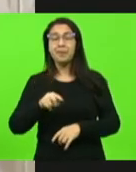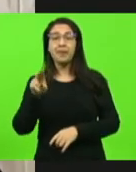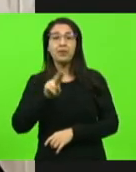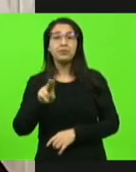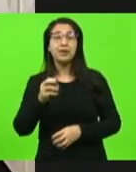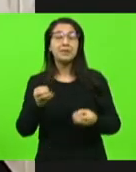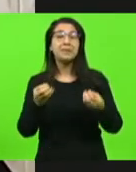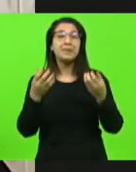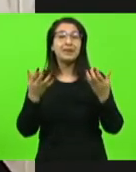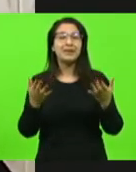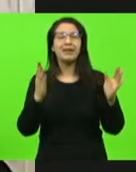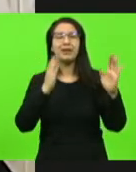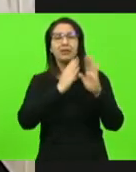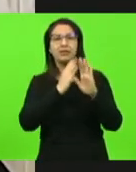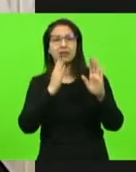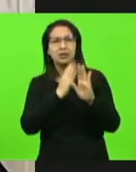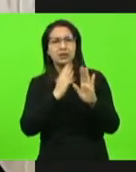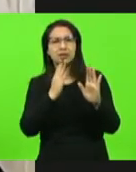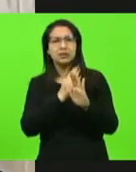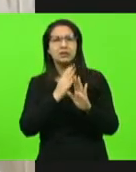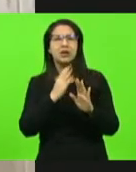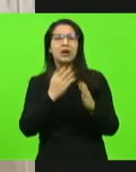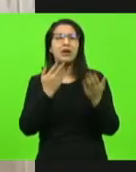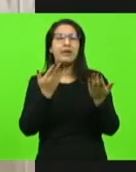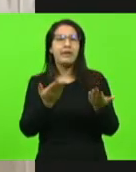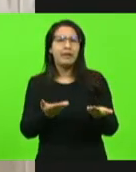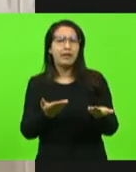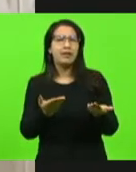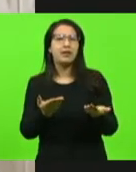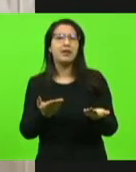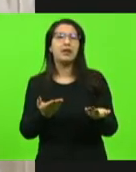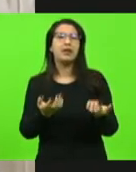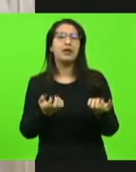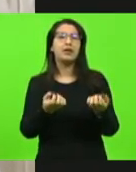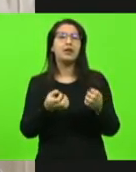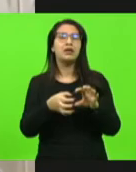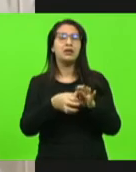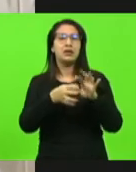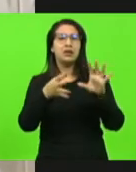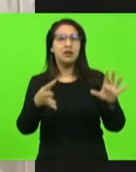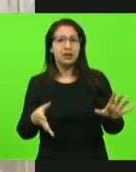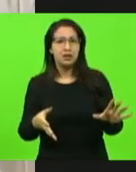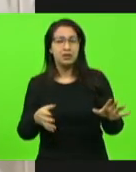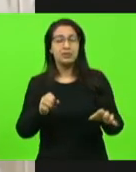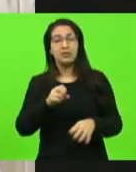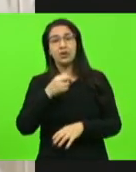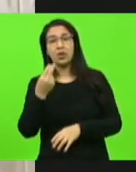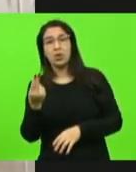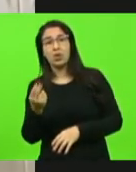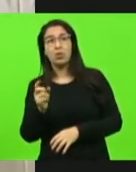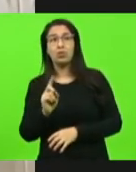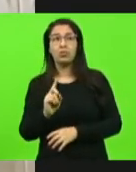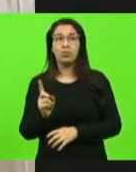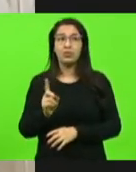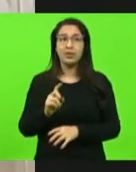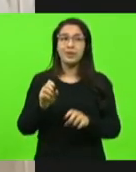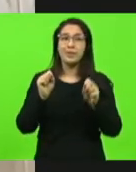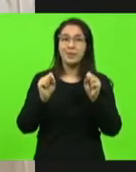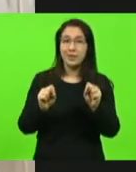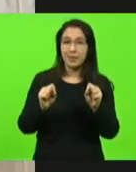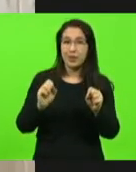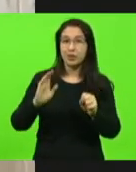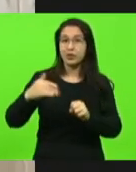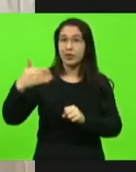você possa analisar aquela peça, emitir o seu parecer ou não. Também você pode posteriormente